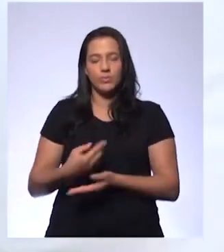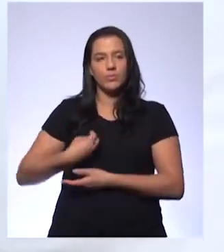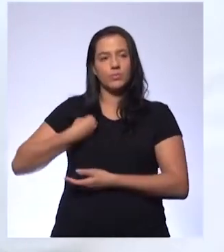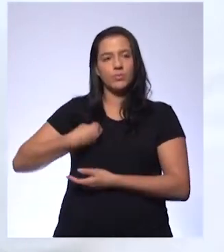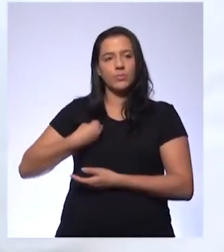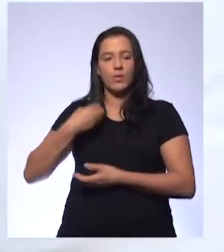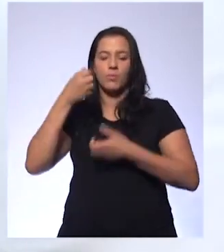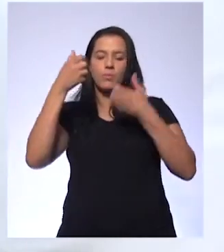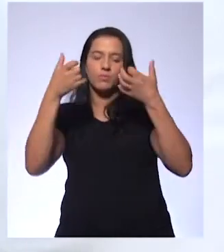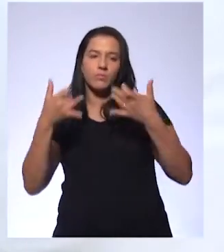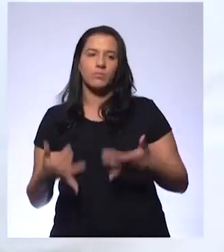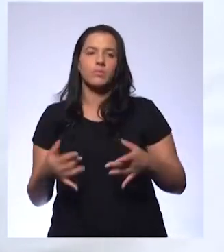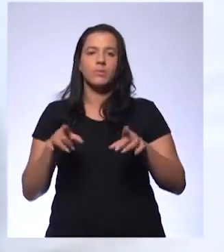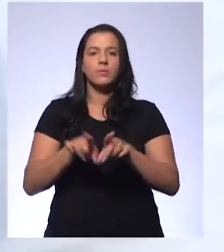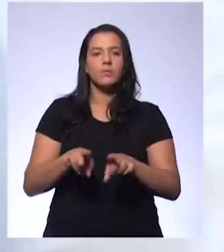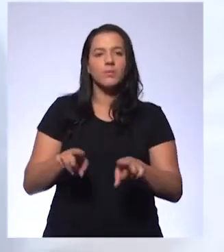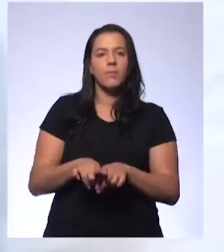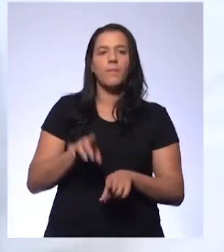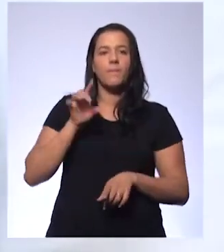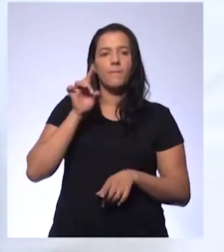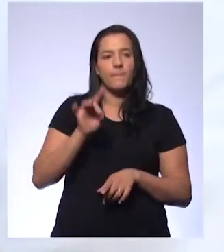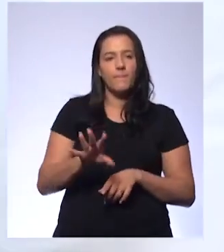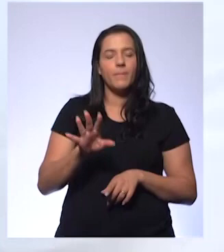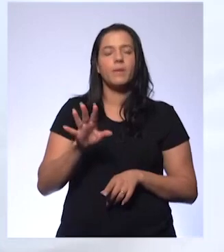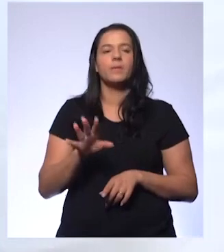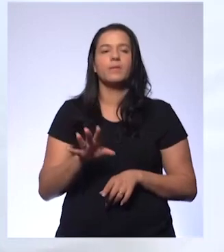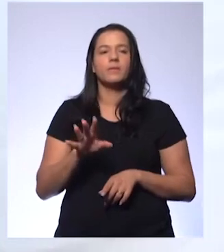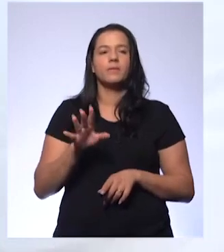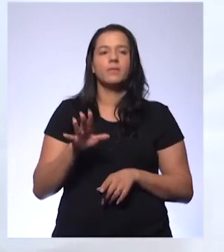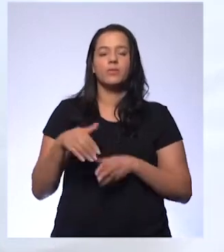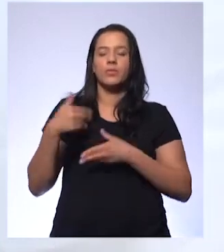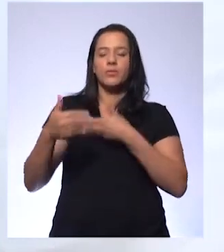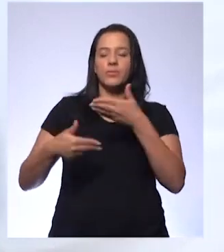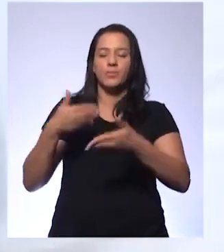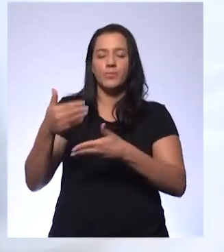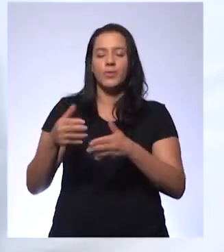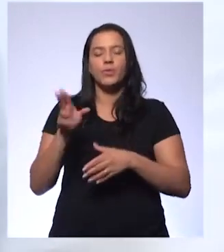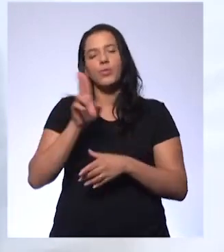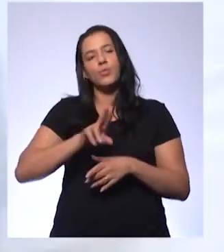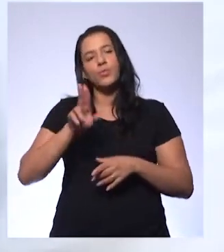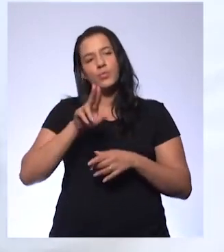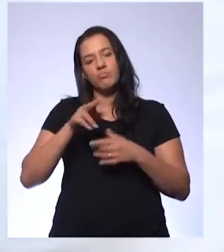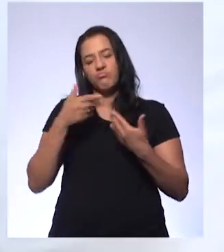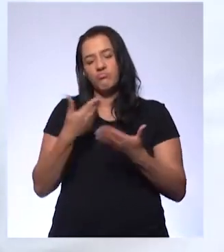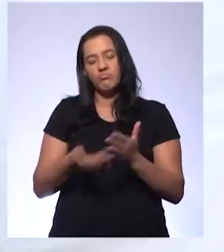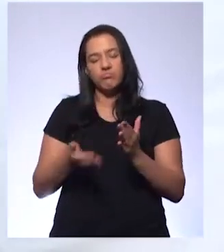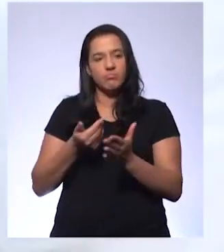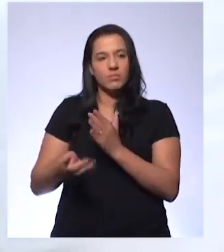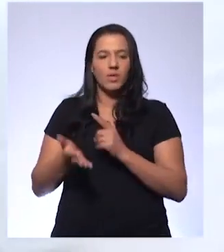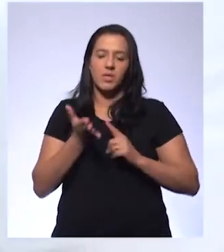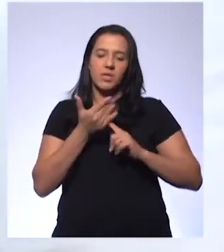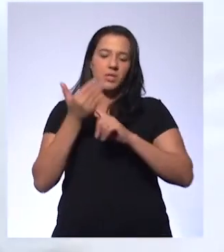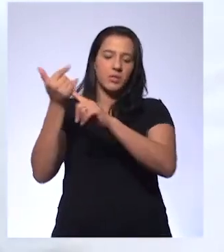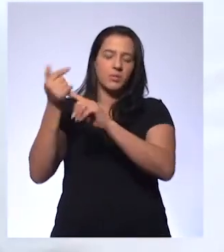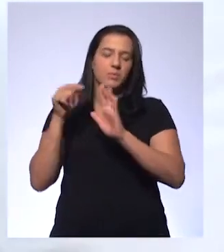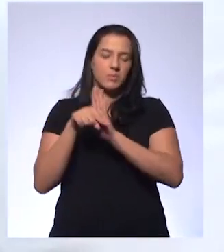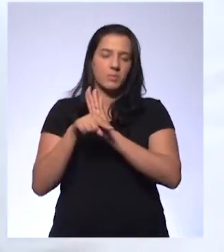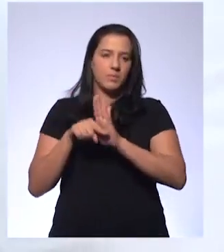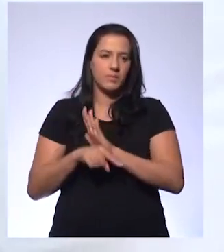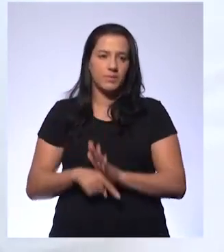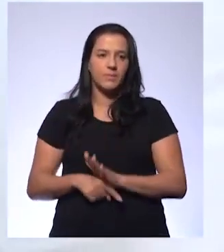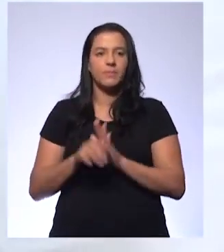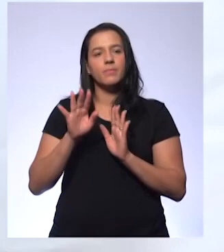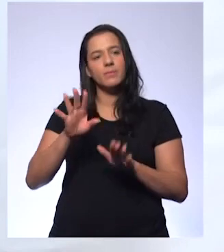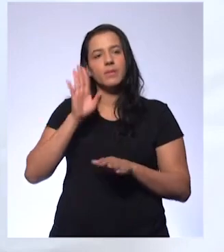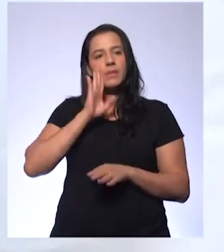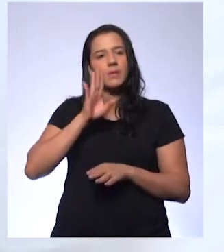explicação também, né? Ainda mais que hoje, ela caiu em desuso por conta das tecnologias que a gente tem para pesquisar, etc. Mas é legal